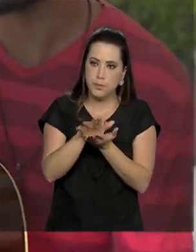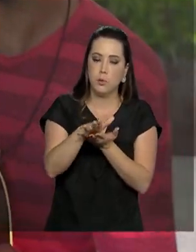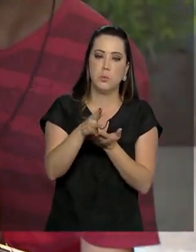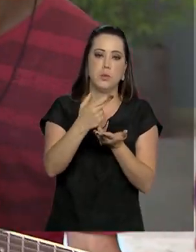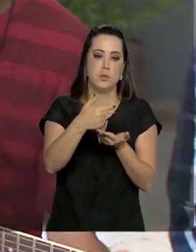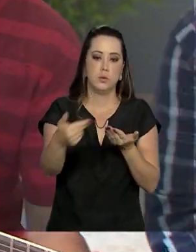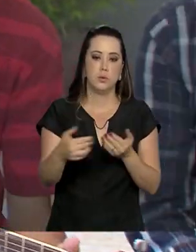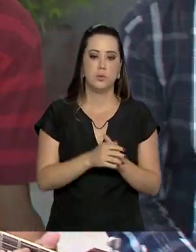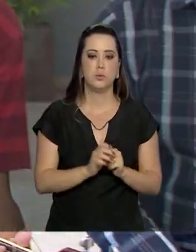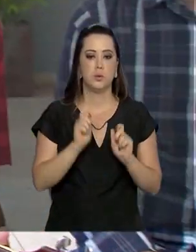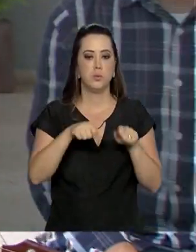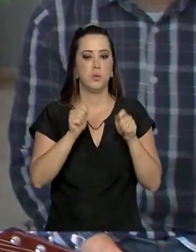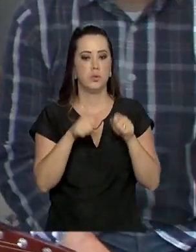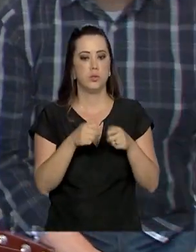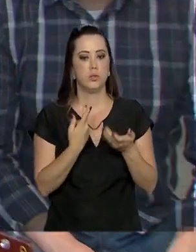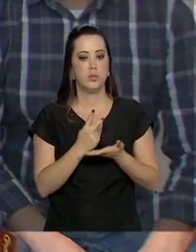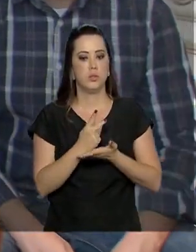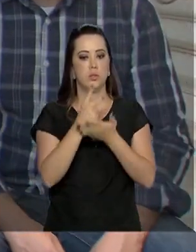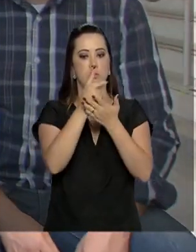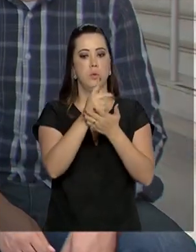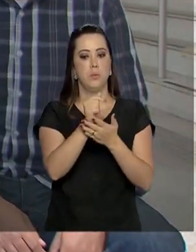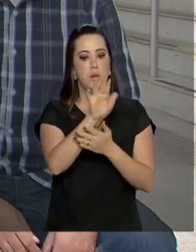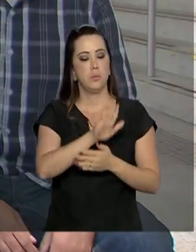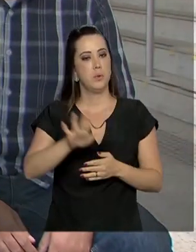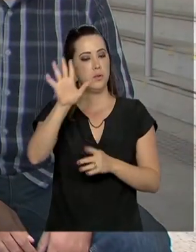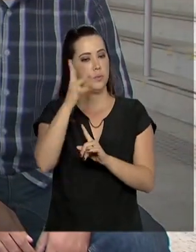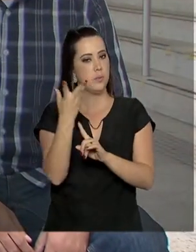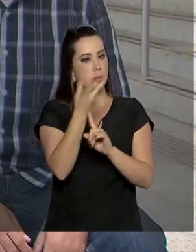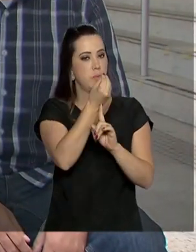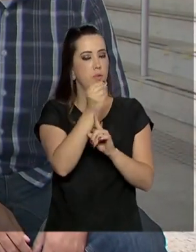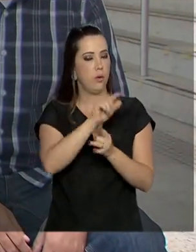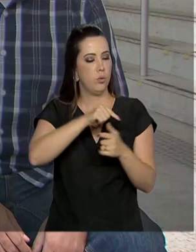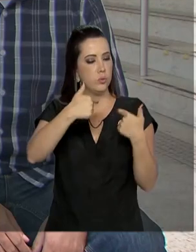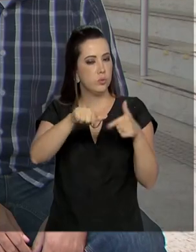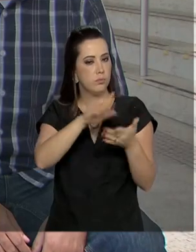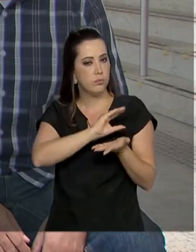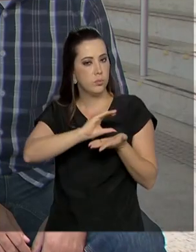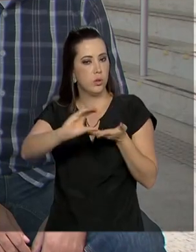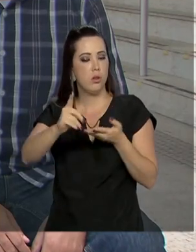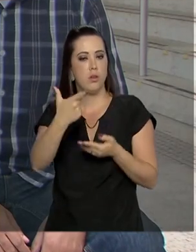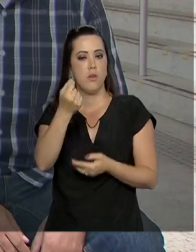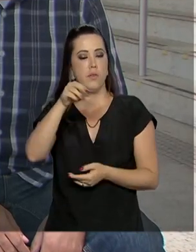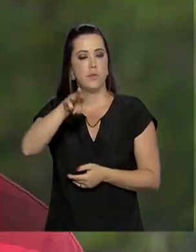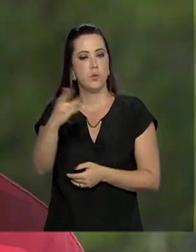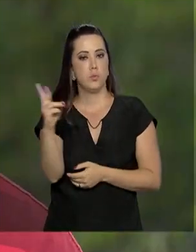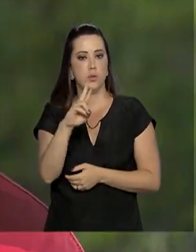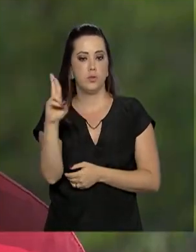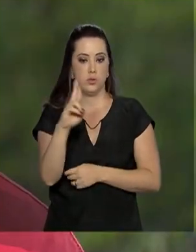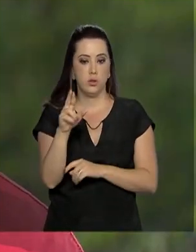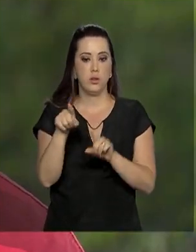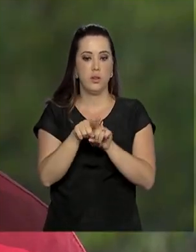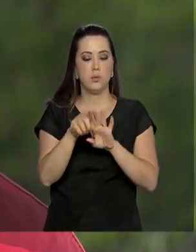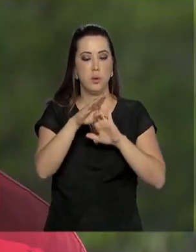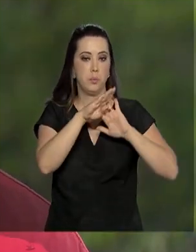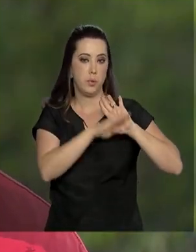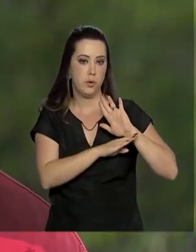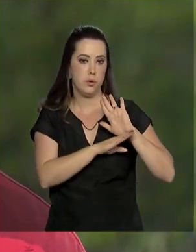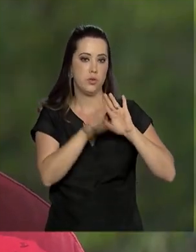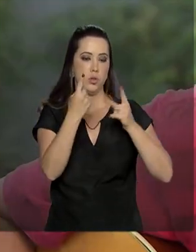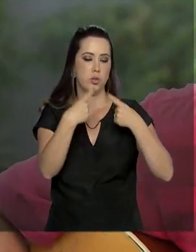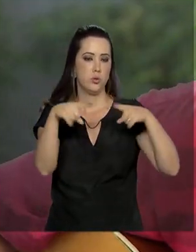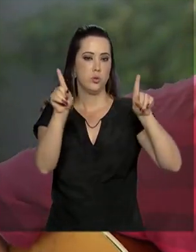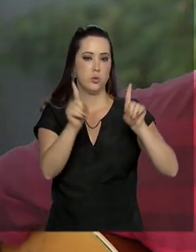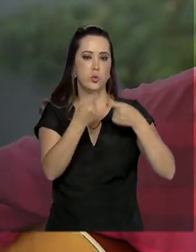pode estar no Prêmio Nacional das Artes. A iniciativa vai destinar mais de 20 milhões de reais para projetos de ópera,